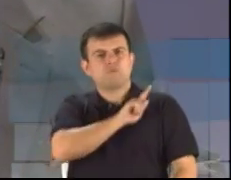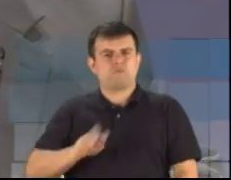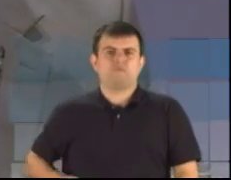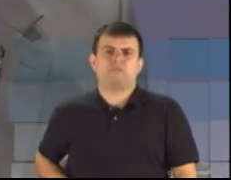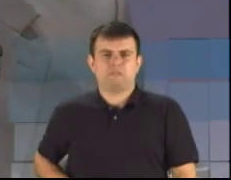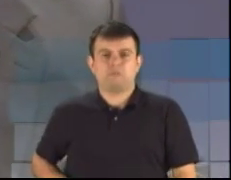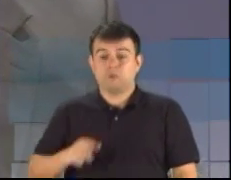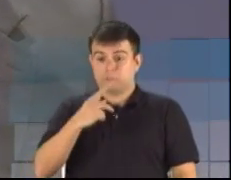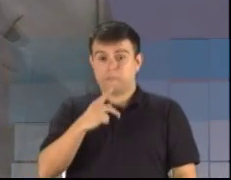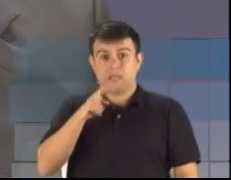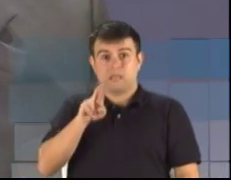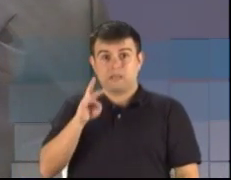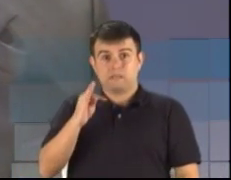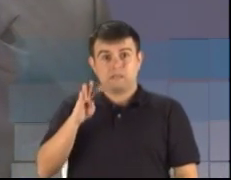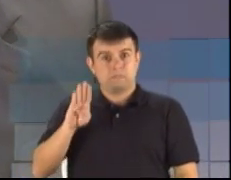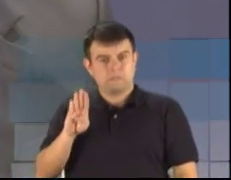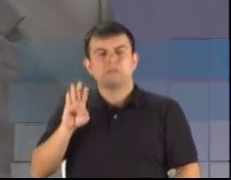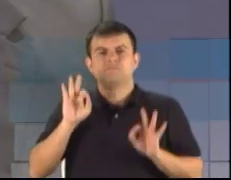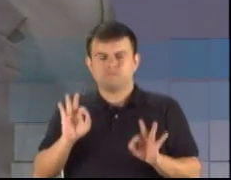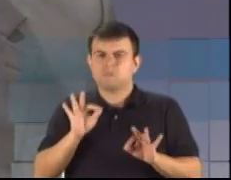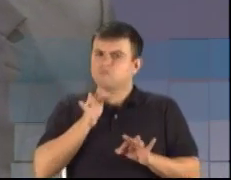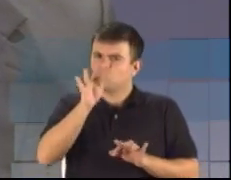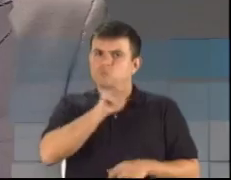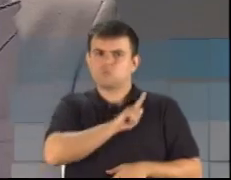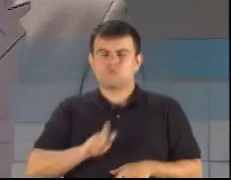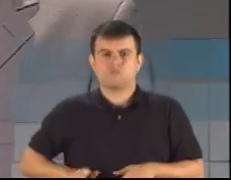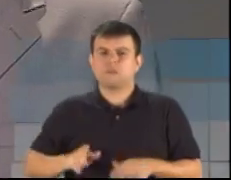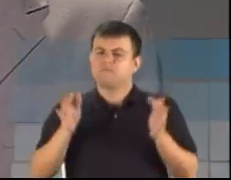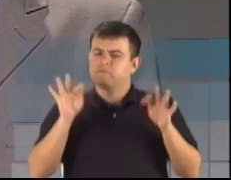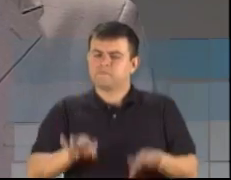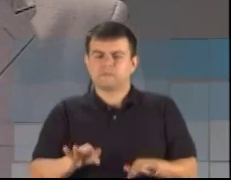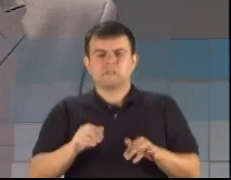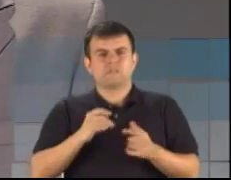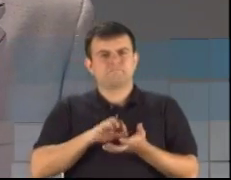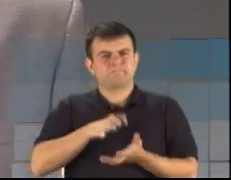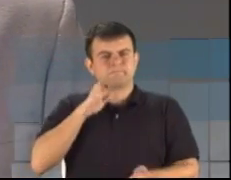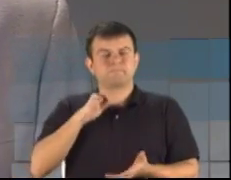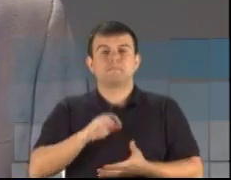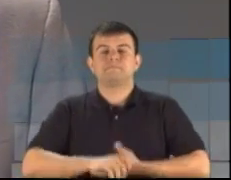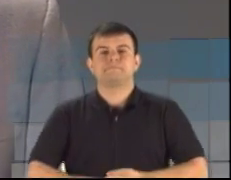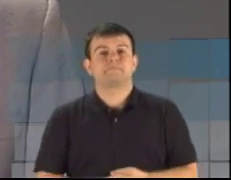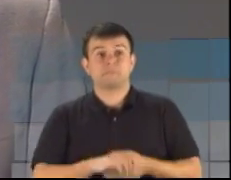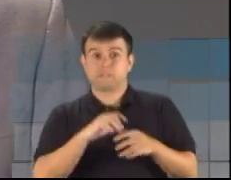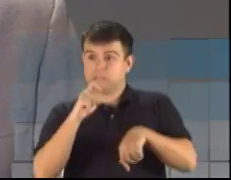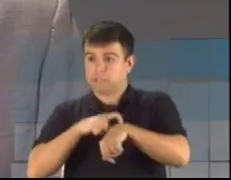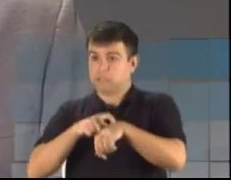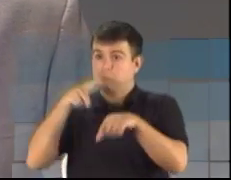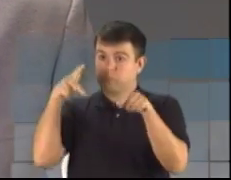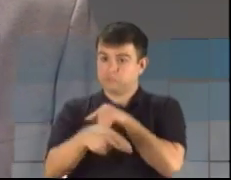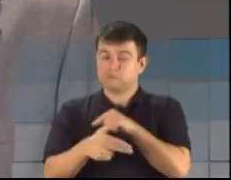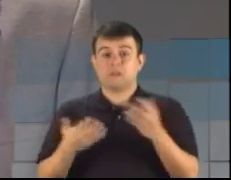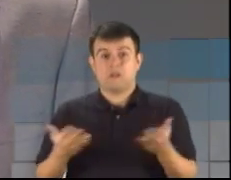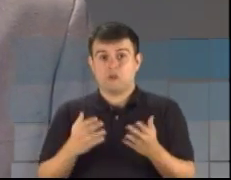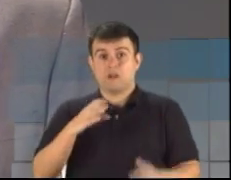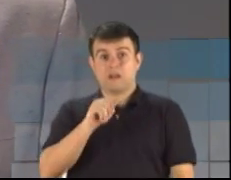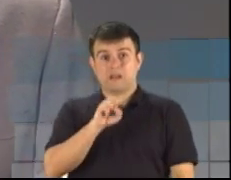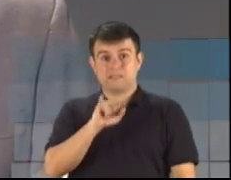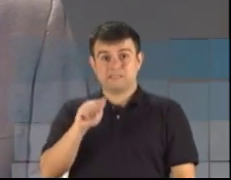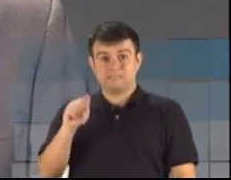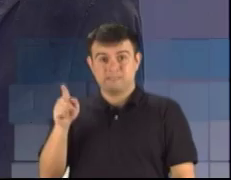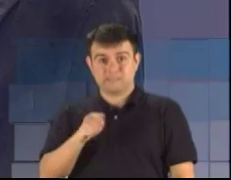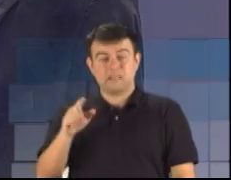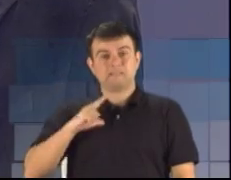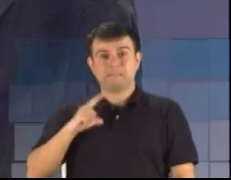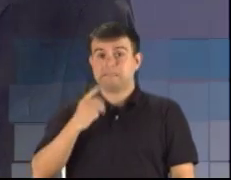nós vamos acabar com o superfaturamento nas obras. Tempo esgotado. O candidato Cassiá Carpes tem 30 segundos para a